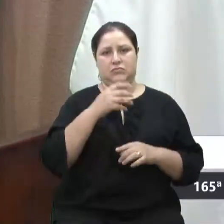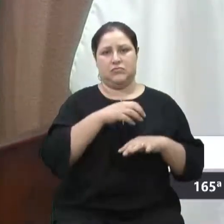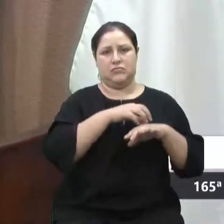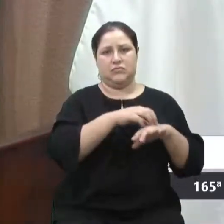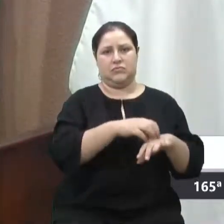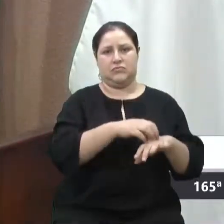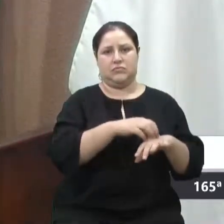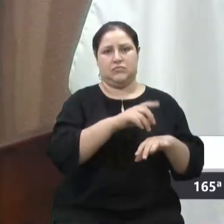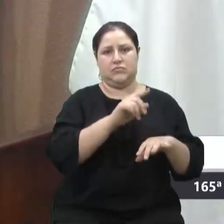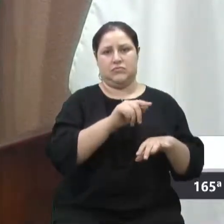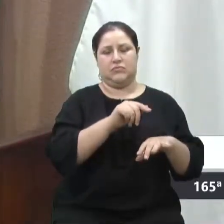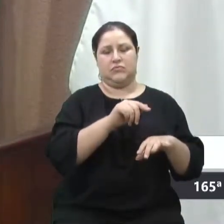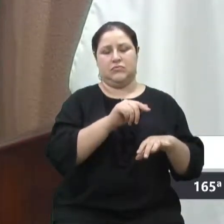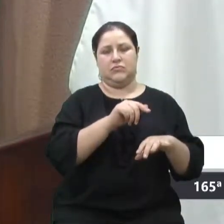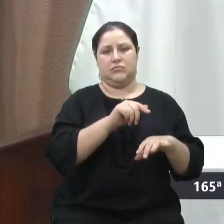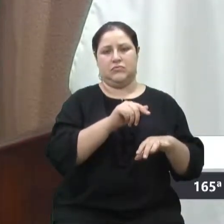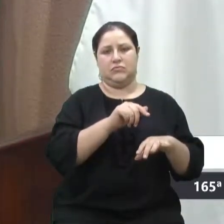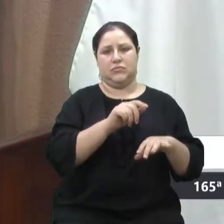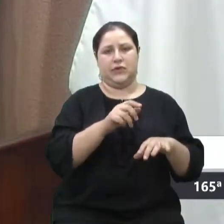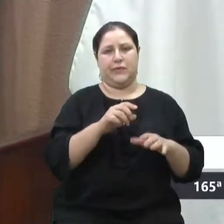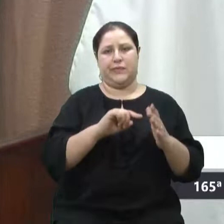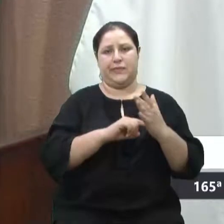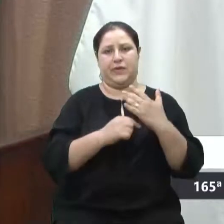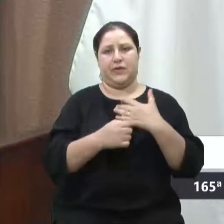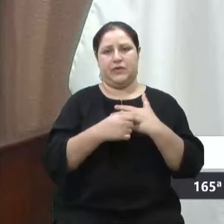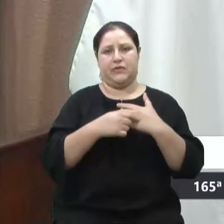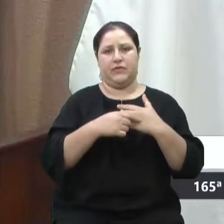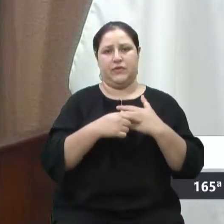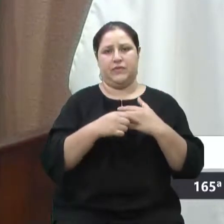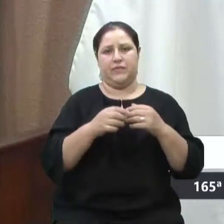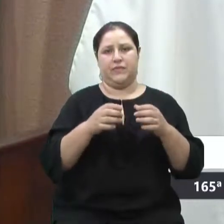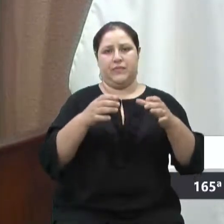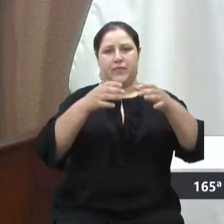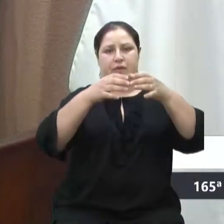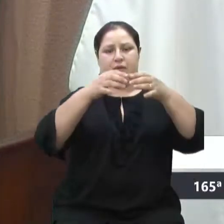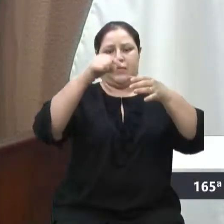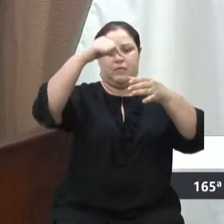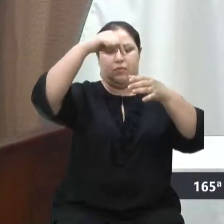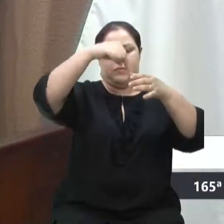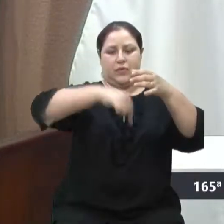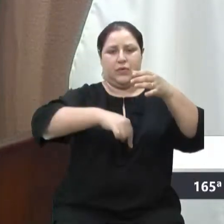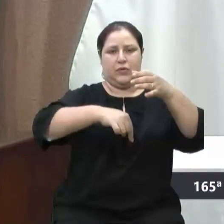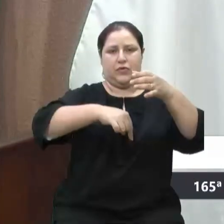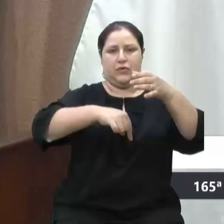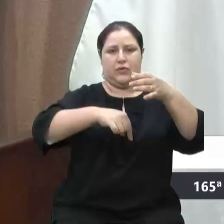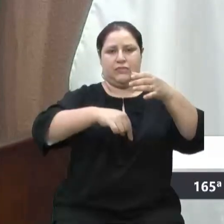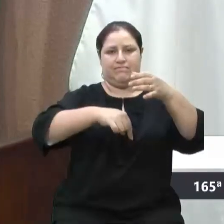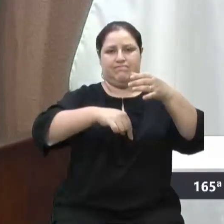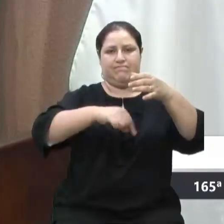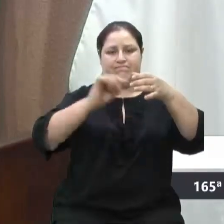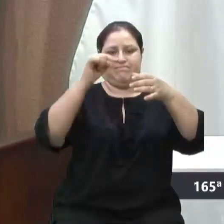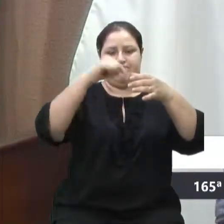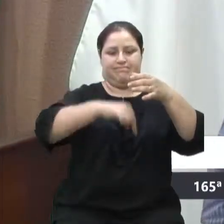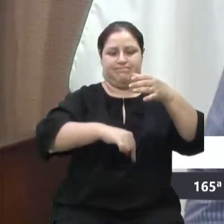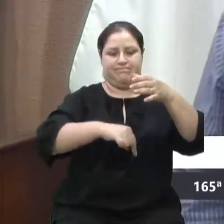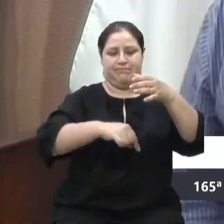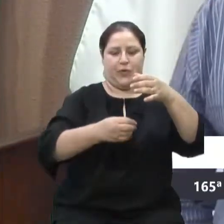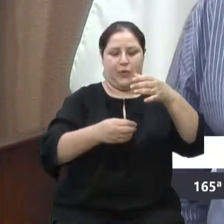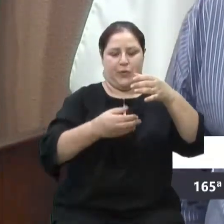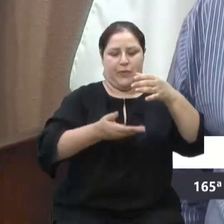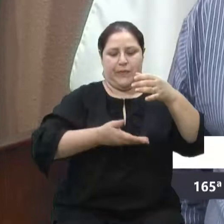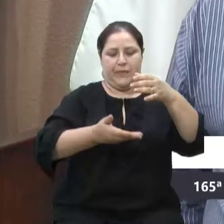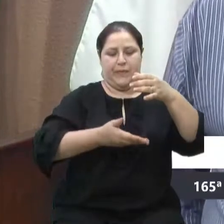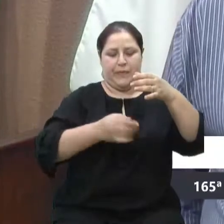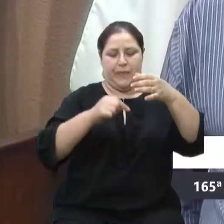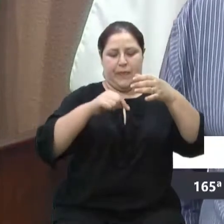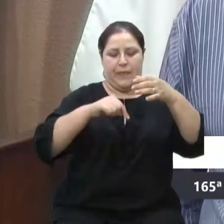para a CEPLAN também. Eu acredito que agora pode melhorar em algumas situações. Bom, na